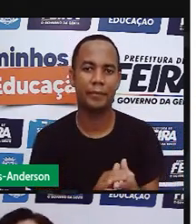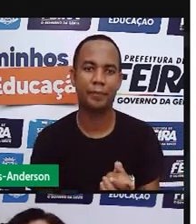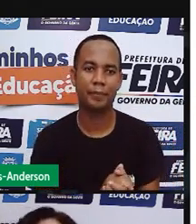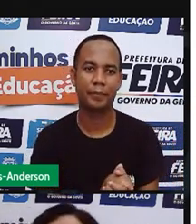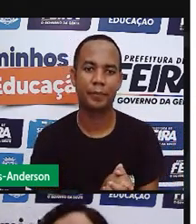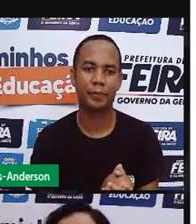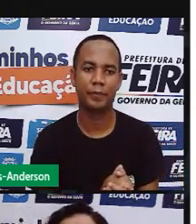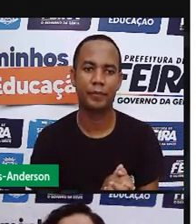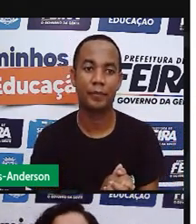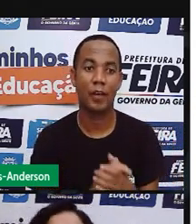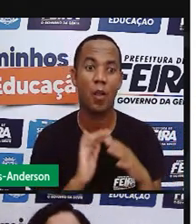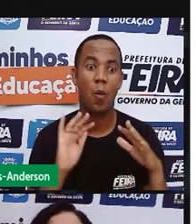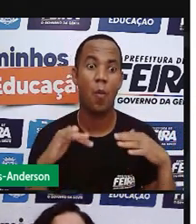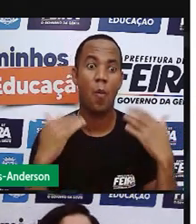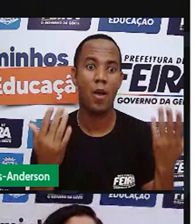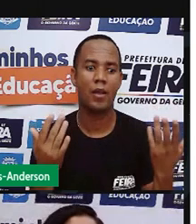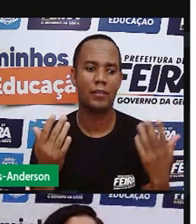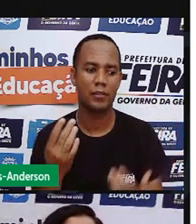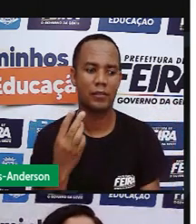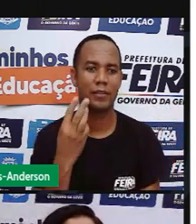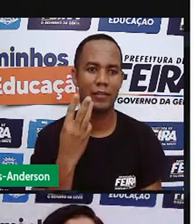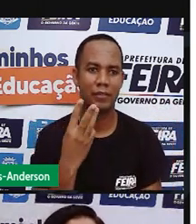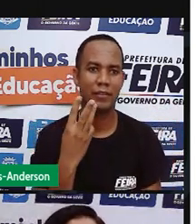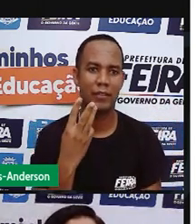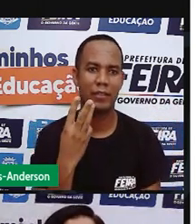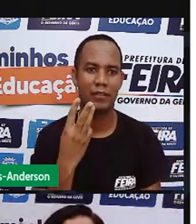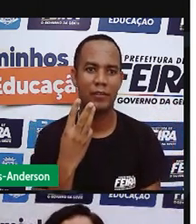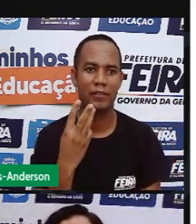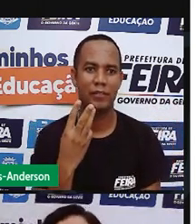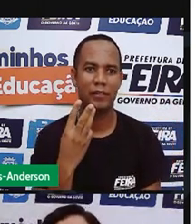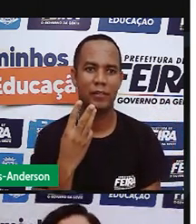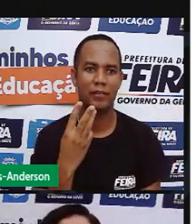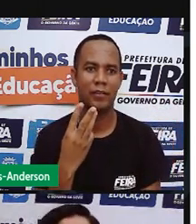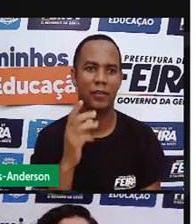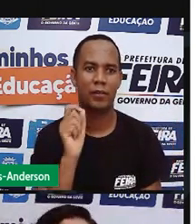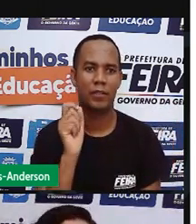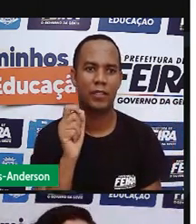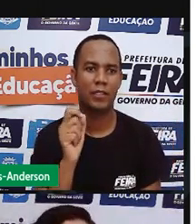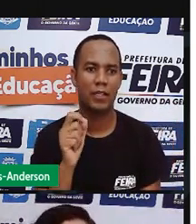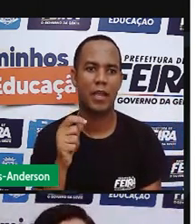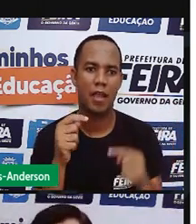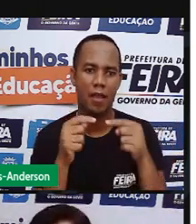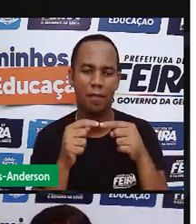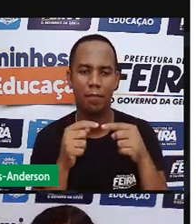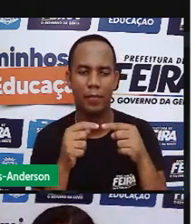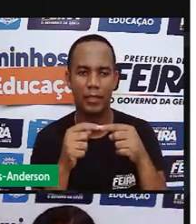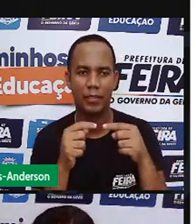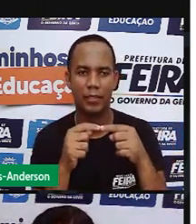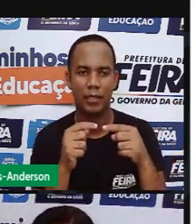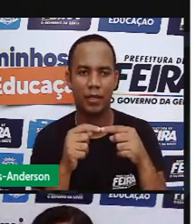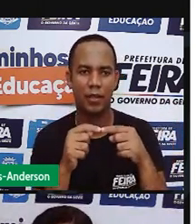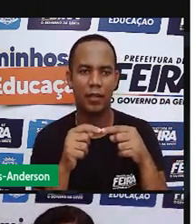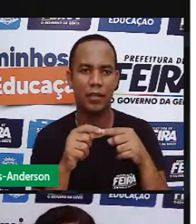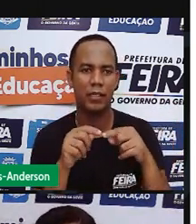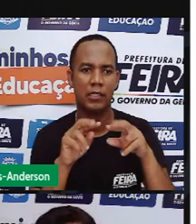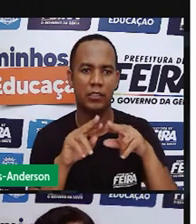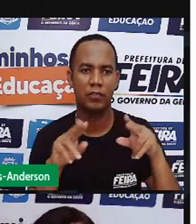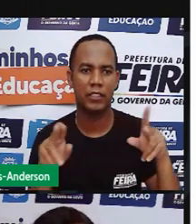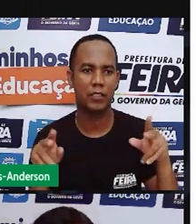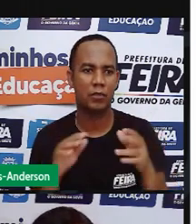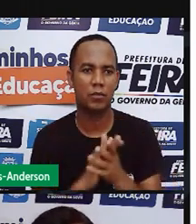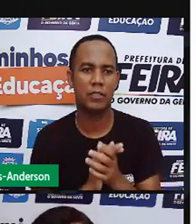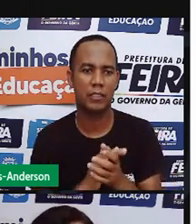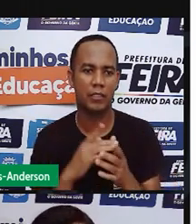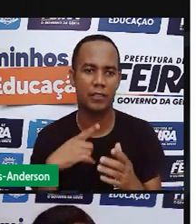Quais os três tipos de pecuária que consideram a finalidade do produto? Nós vimos